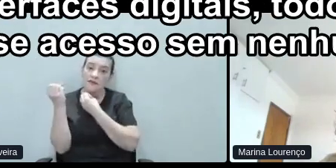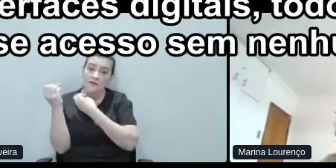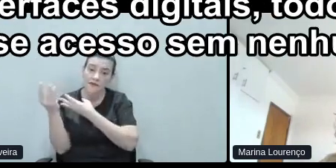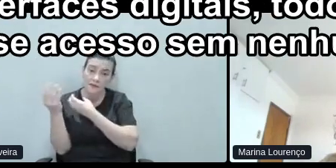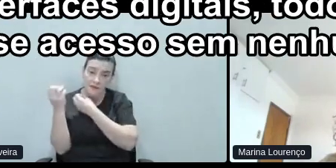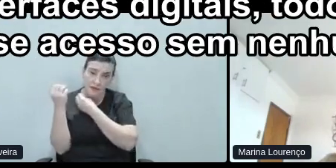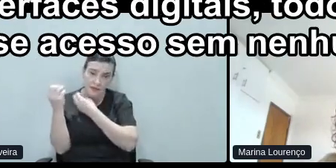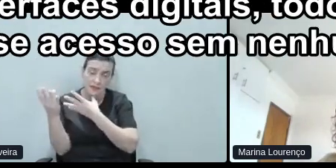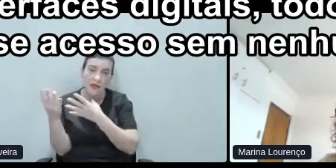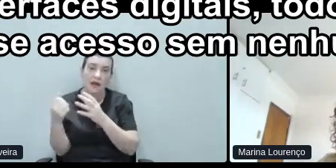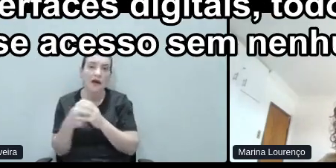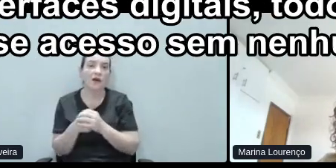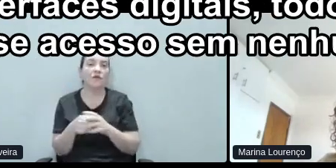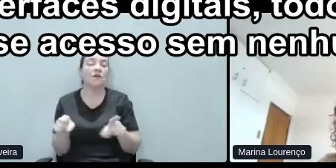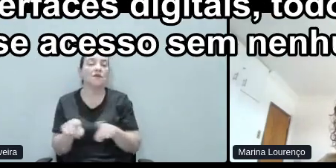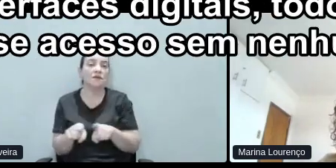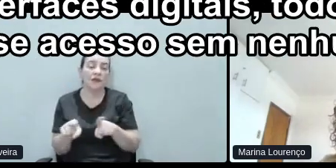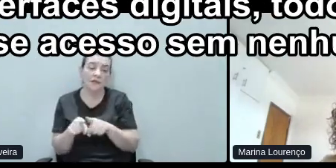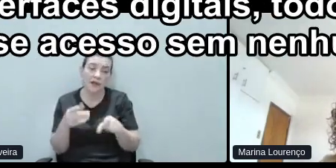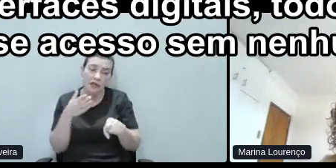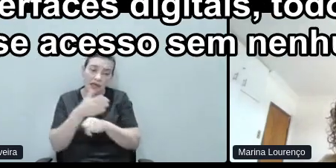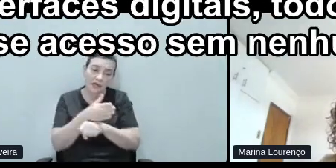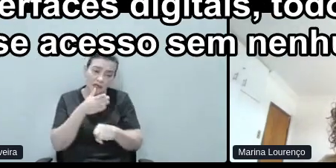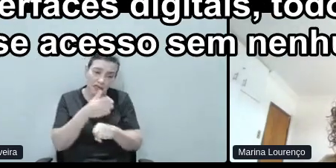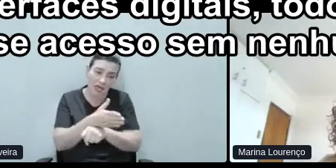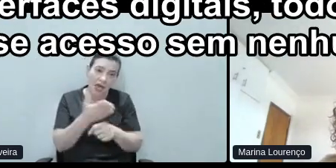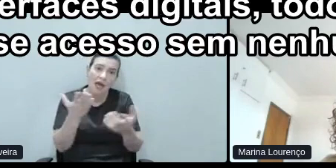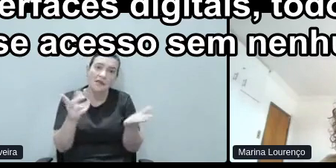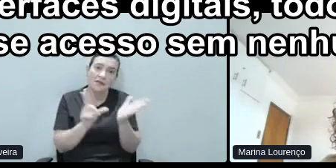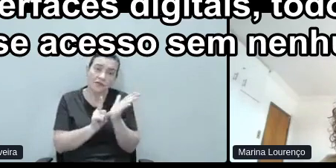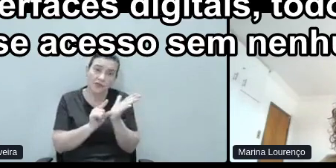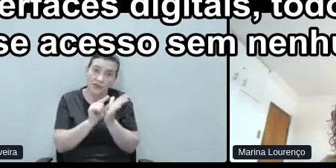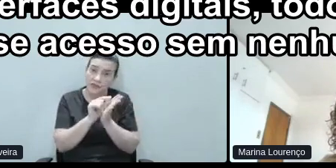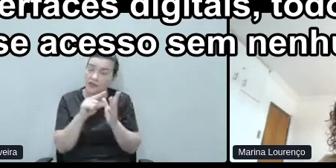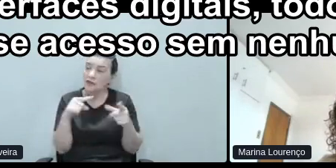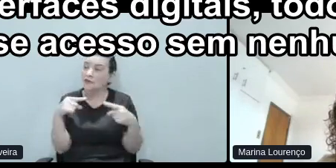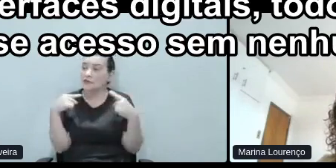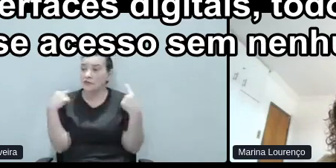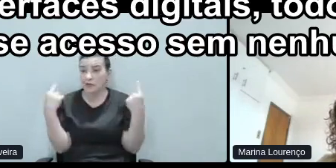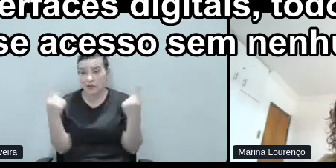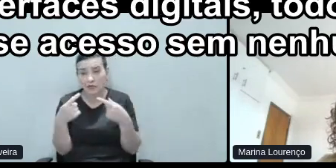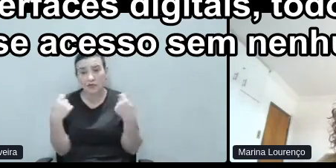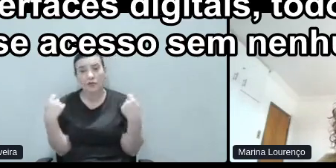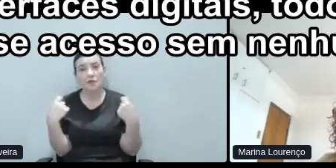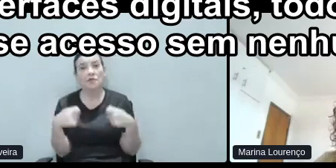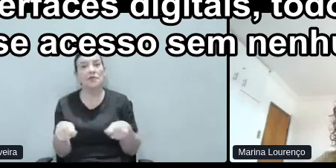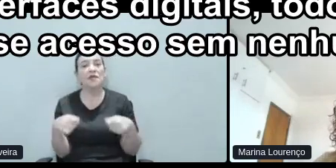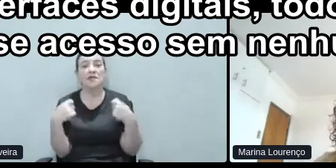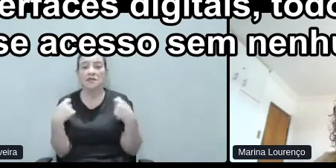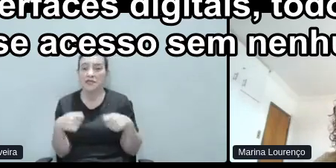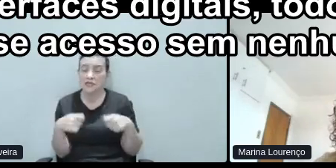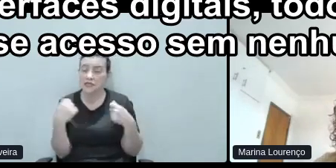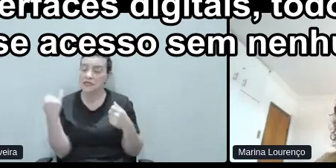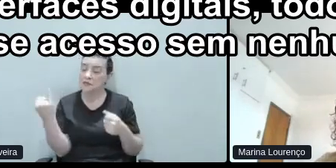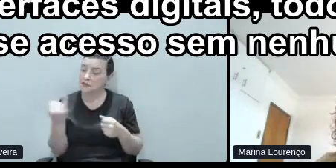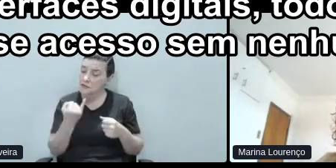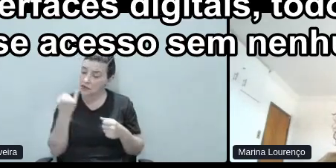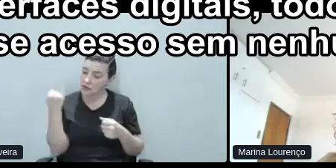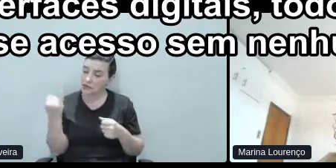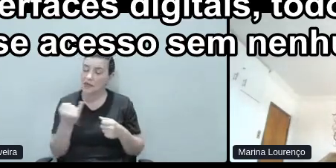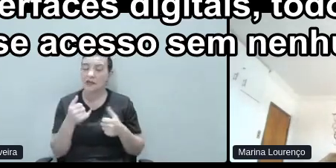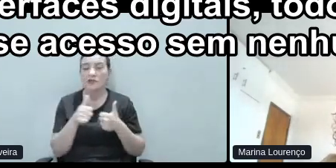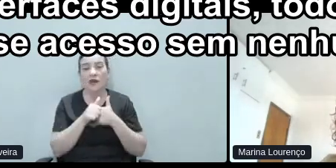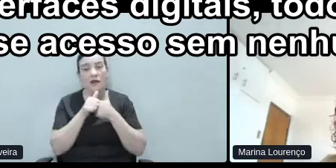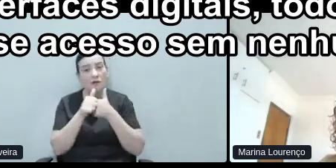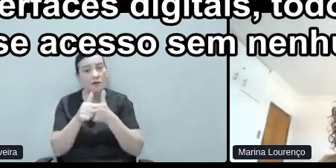de acesso a interfaces digitais. Todo mundo precisa ter e realizar esse